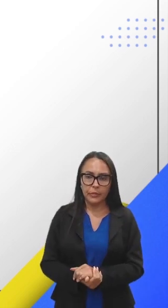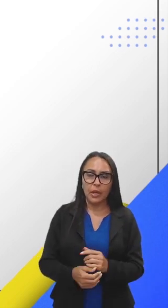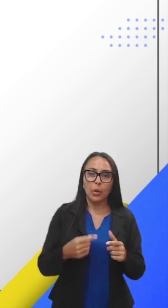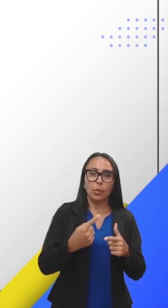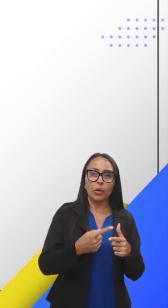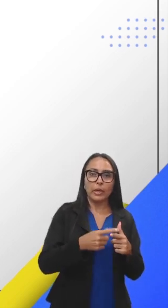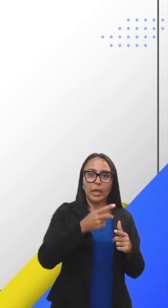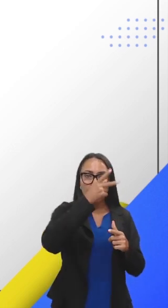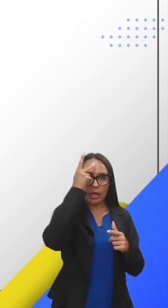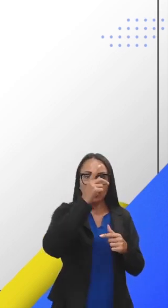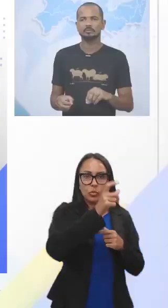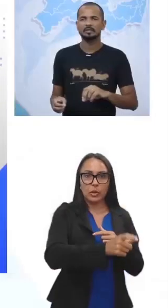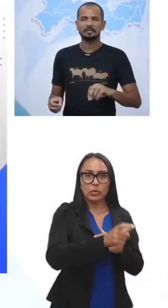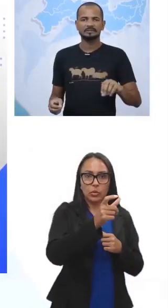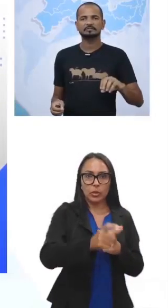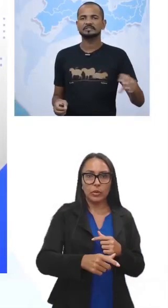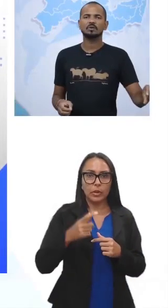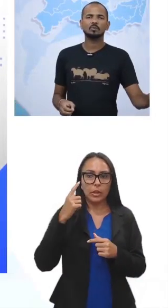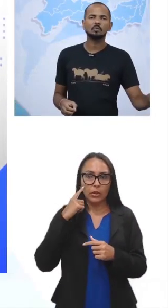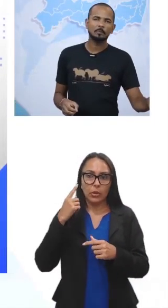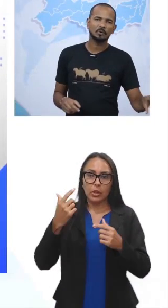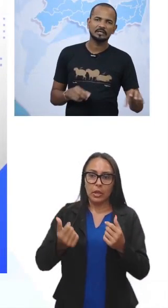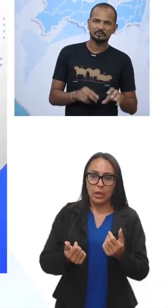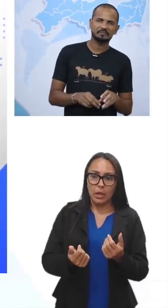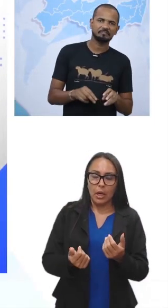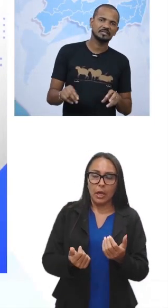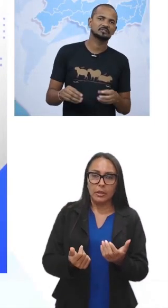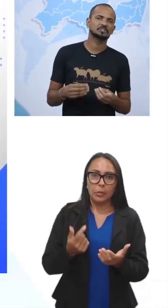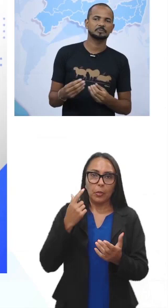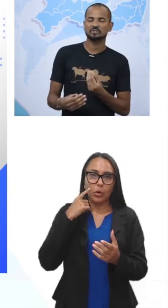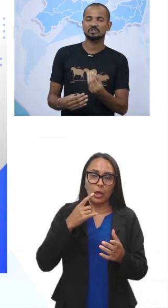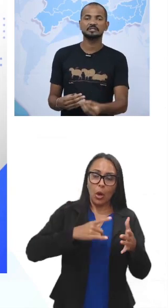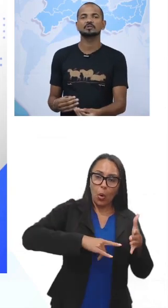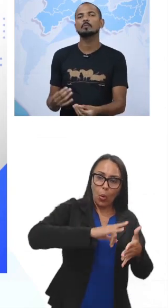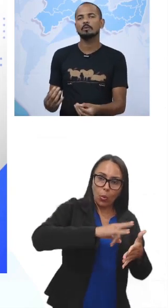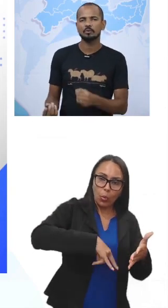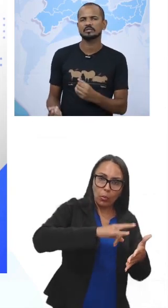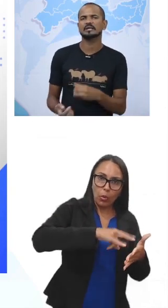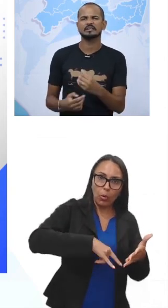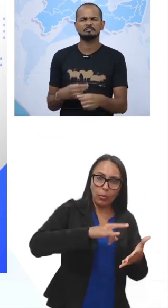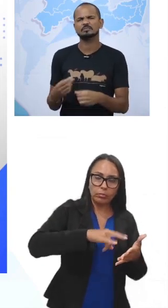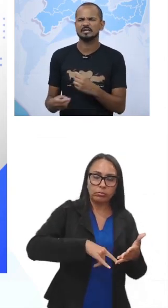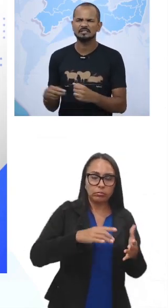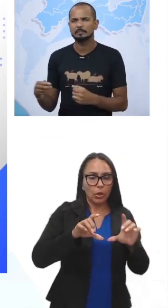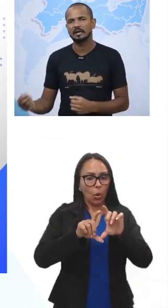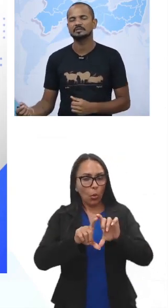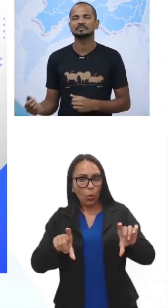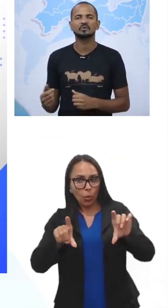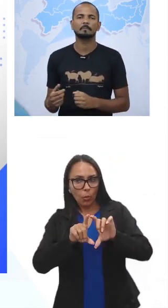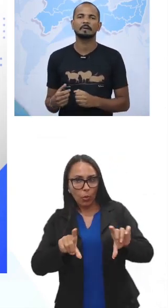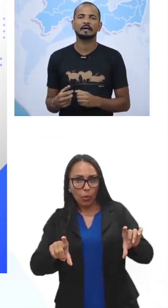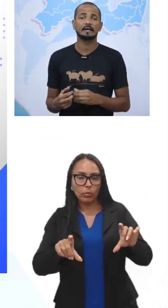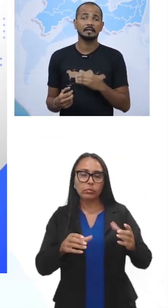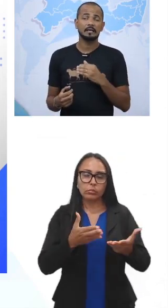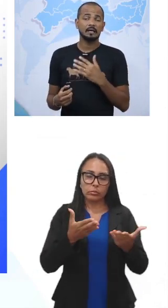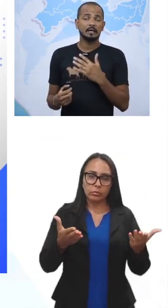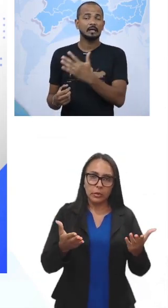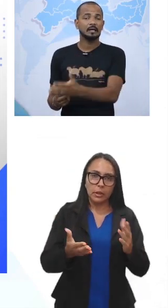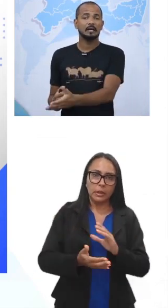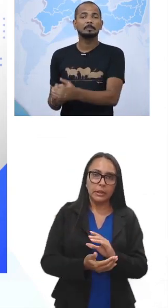estão abandonando o carrinho, então, tipo, se você coloca o cupom lá, e não está fácil, das pessoas terem esse cupom, que dá aquela vontade a mais, de comprar,